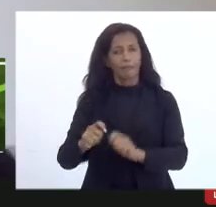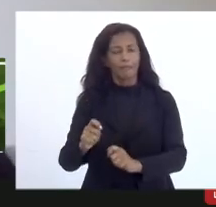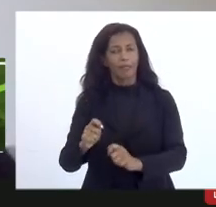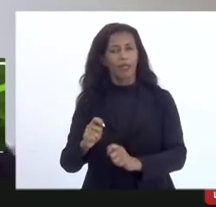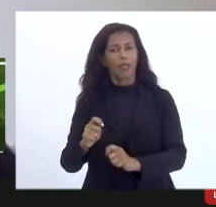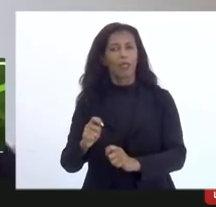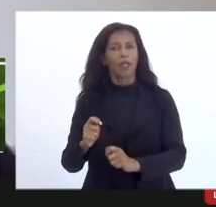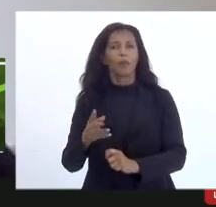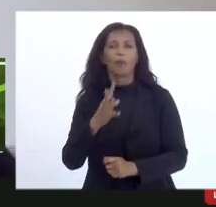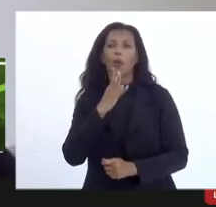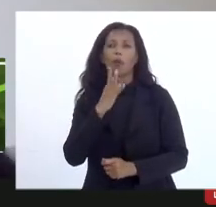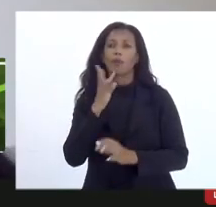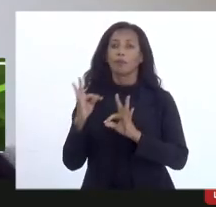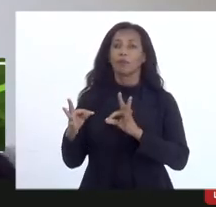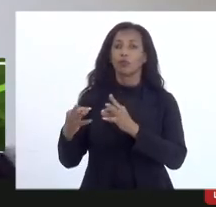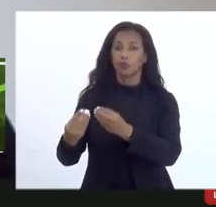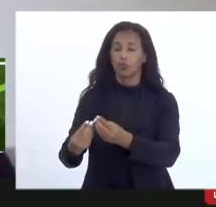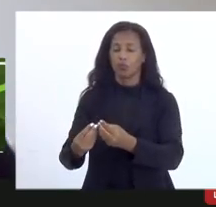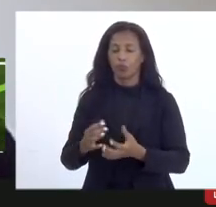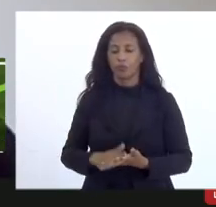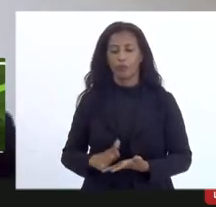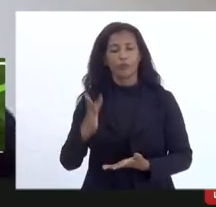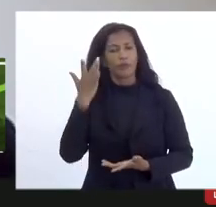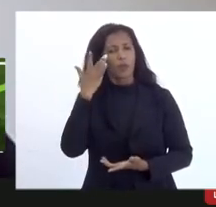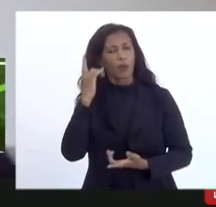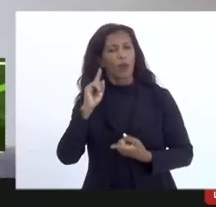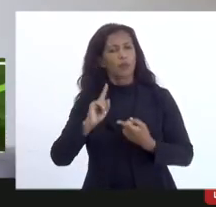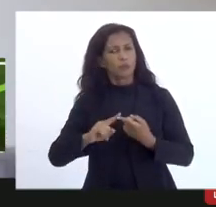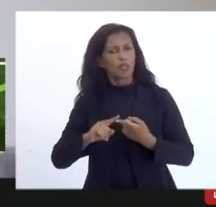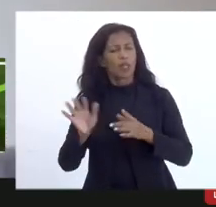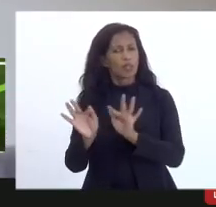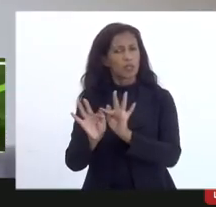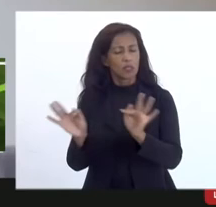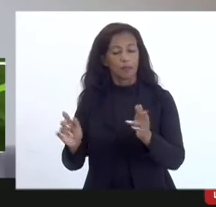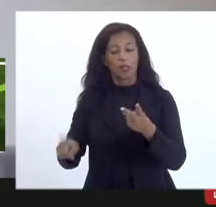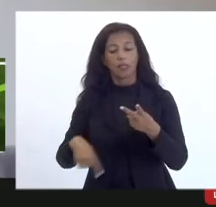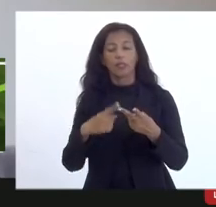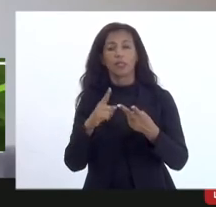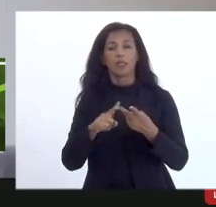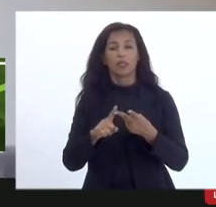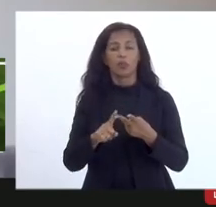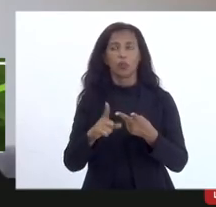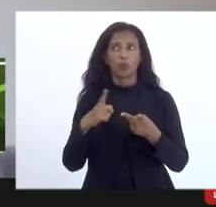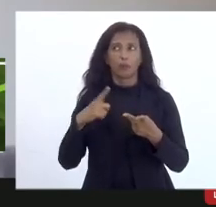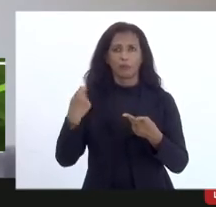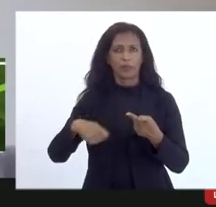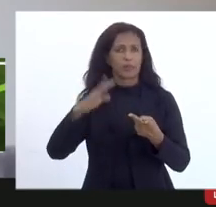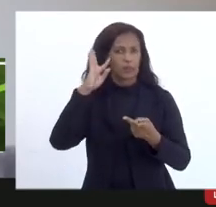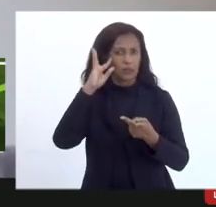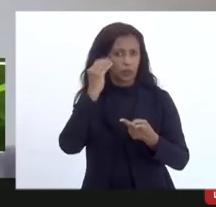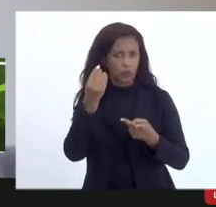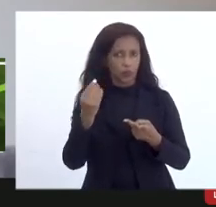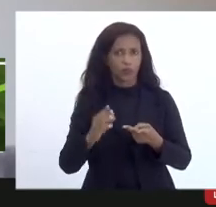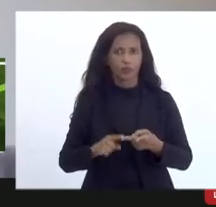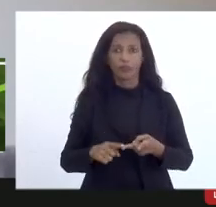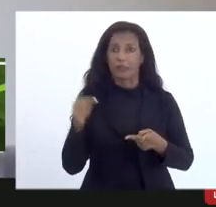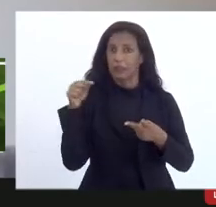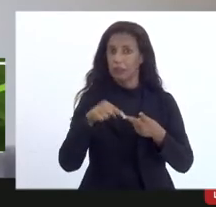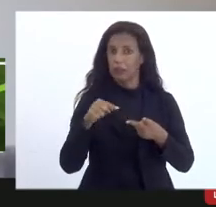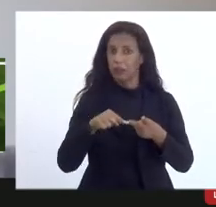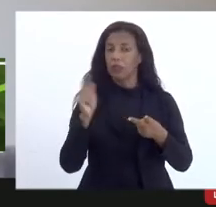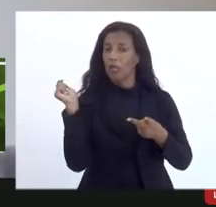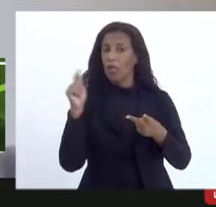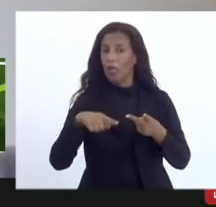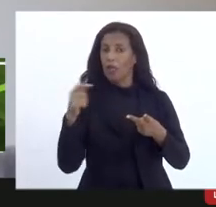conhecimento de todos eu acho que isso aí é uma coisa assim a outra coisa que eu acho que tem que ser resolvida aí e isso sim é